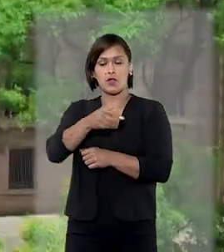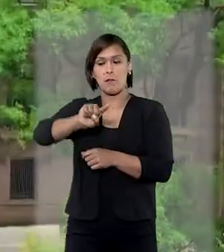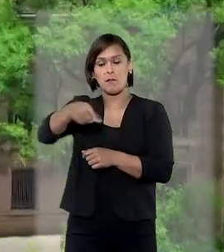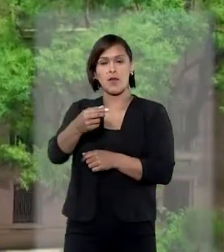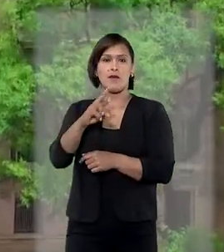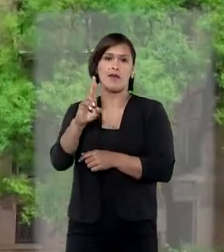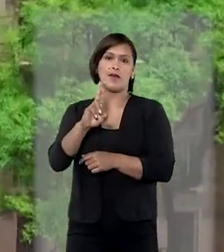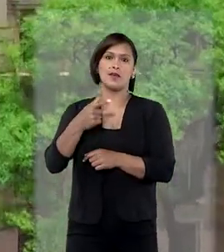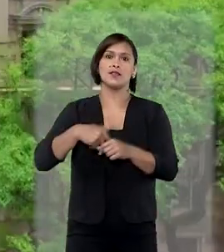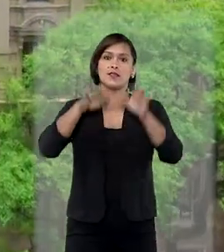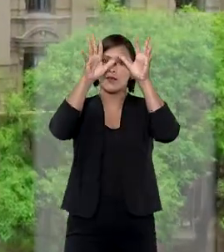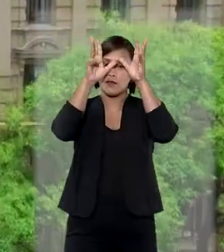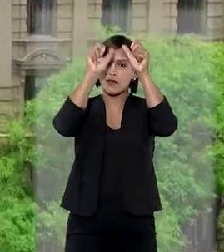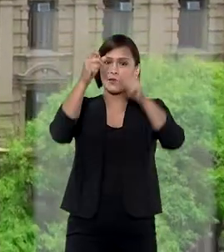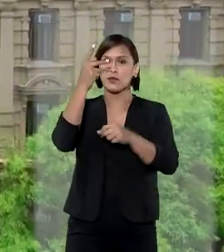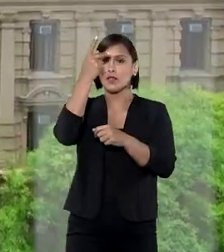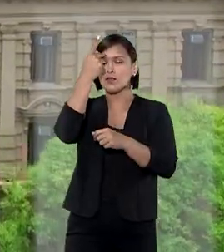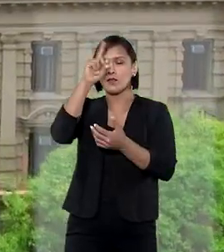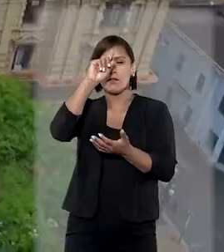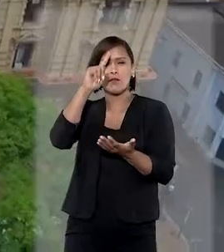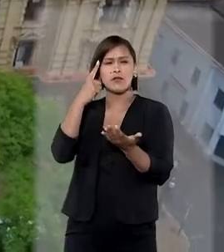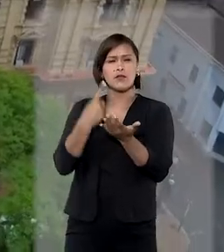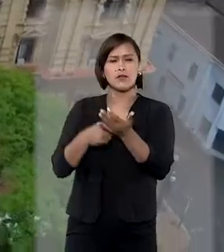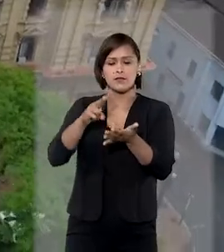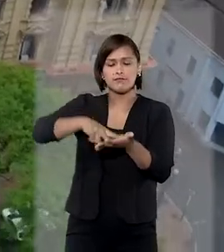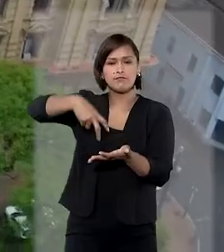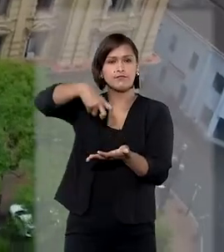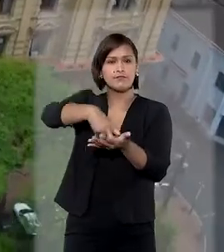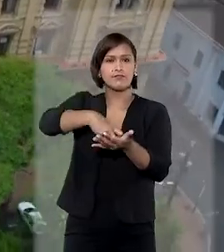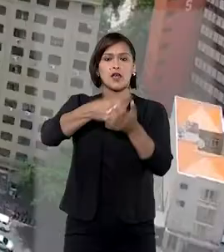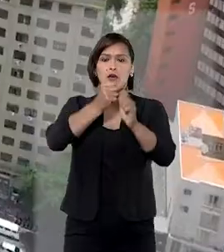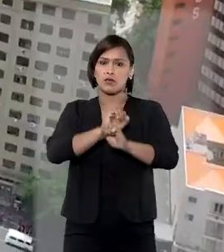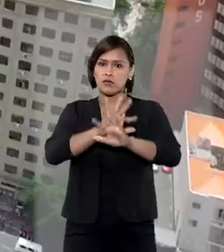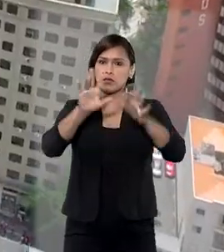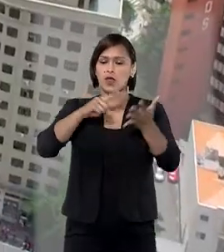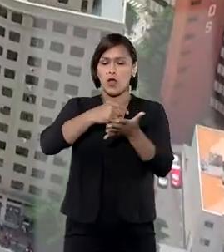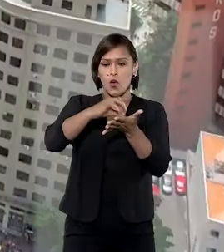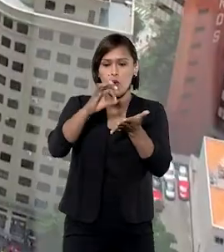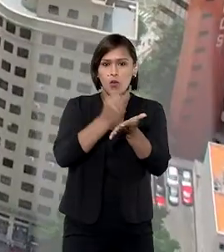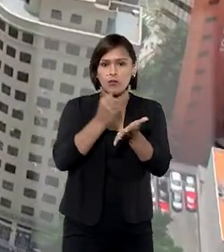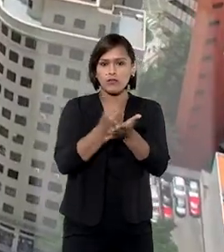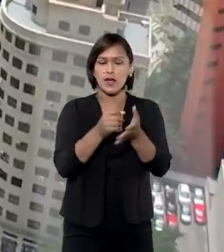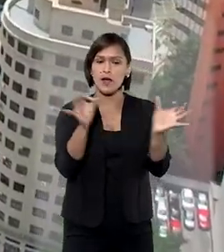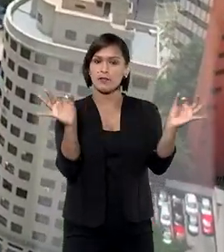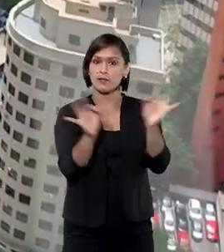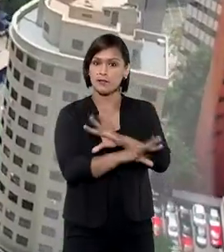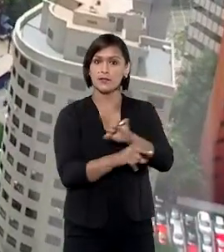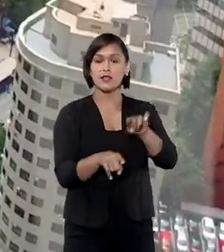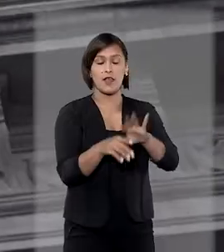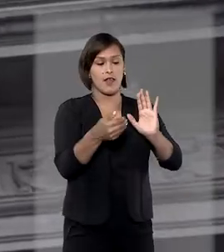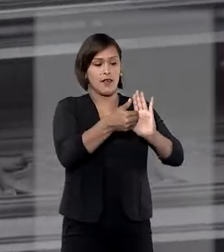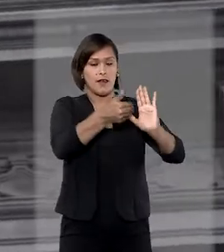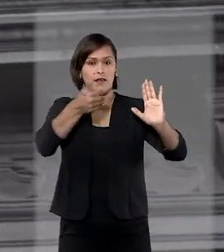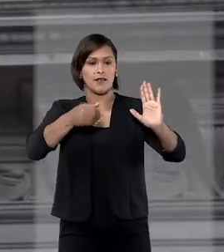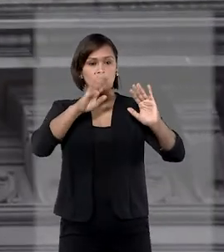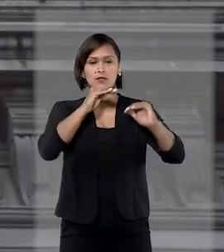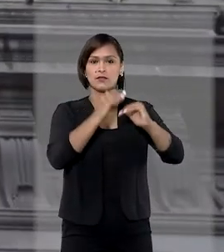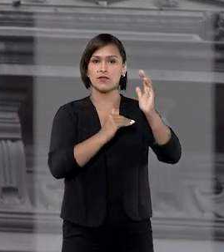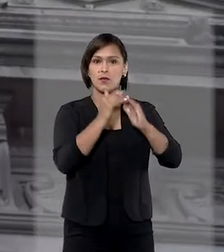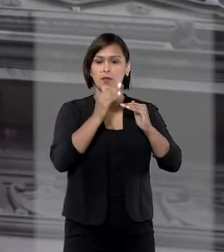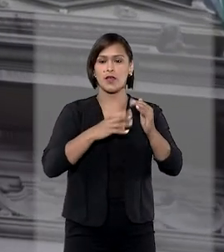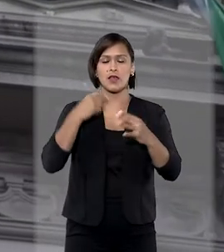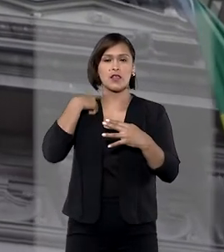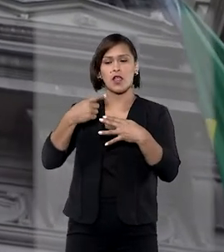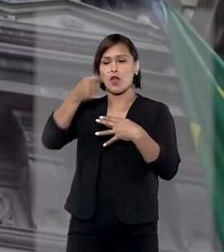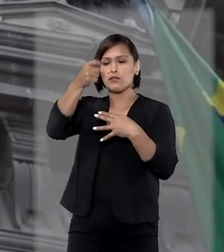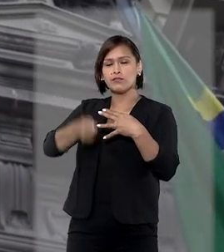O Tribunal de Justiça de São Paulo confirmou a sentença que declarou o contrato de locação rescindido e afastou a competência do